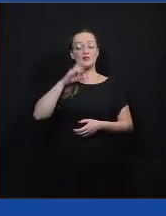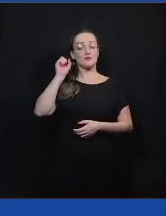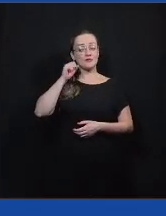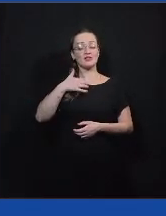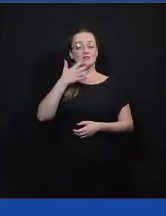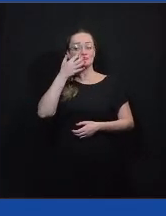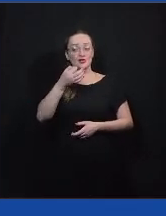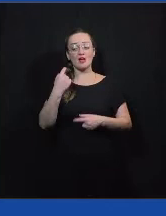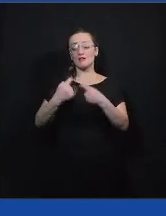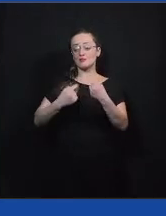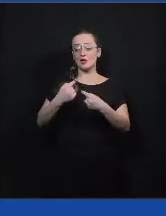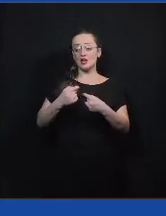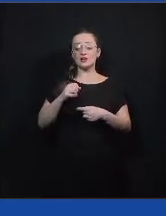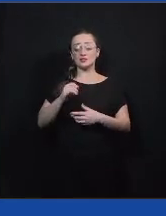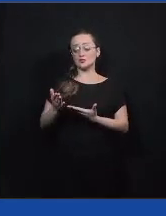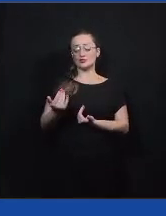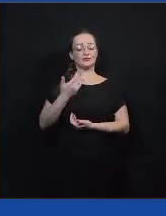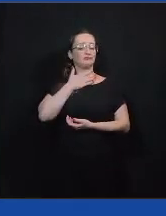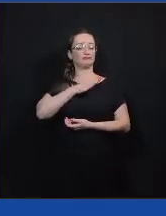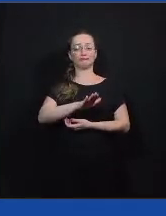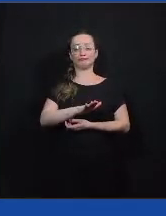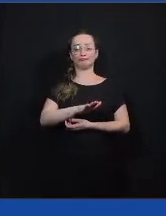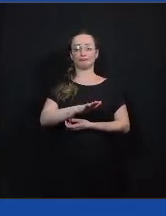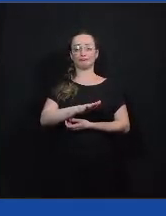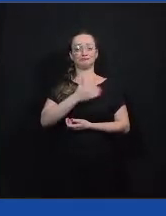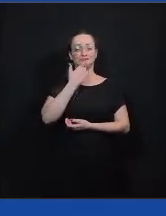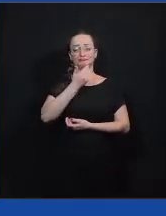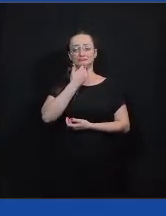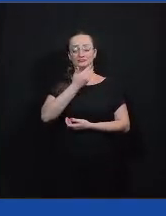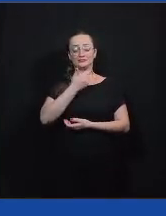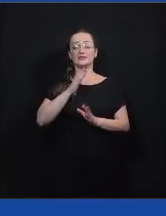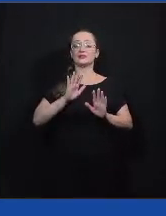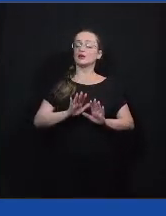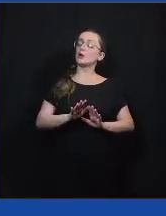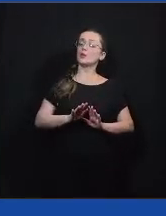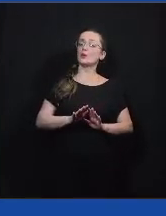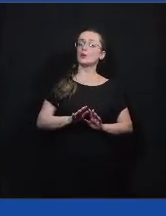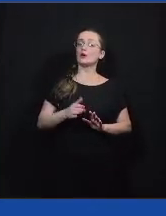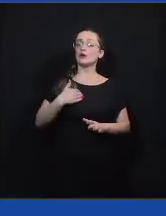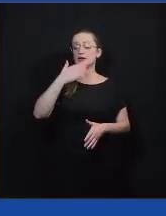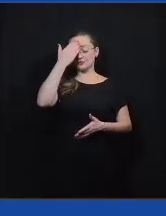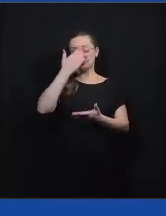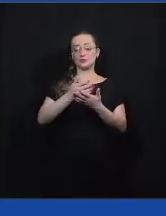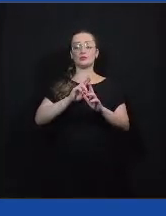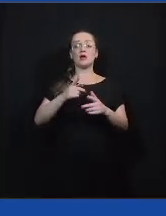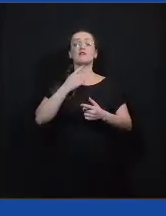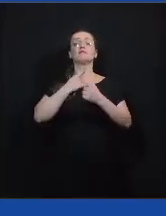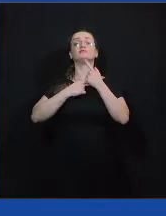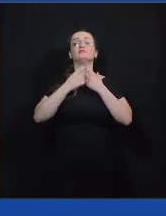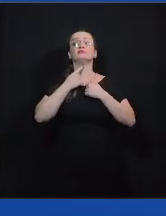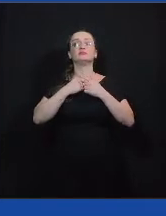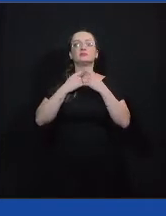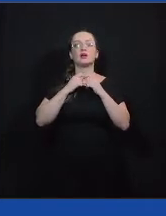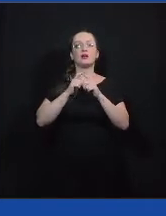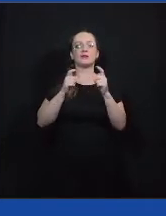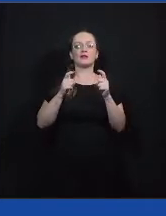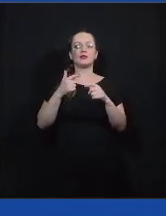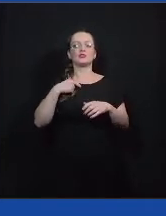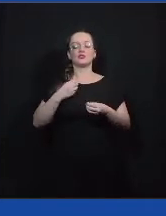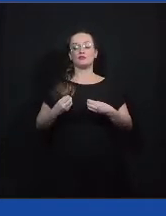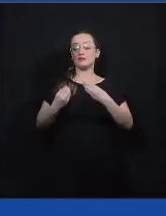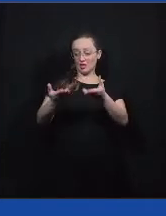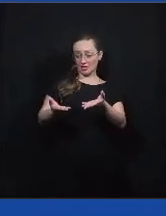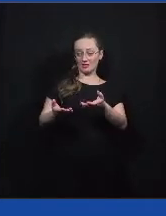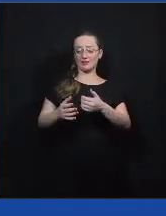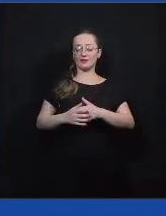diálogo, se o jovem não quer. E aí, eu acho que não é uma vontade absoluta, não é uma vontade que a gente joga e fala